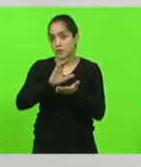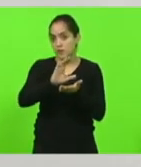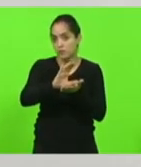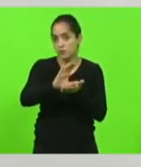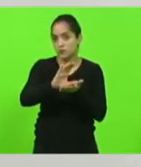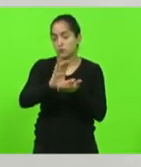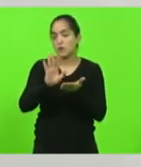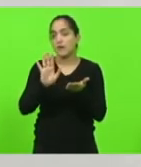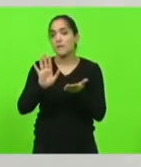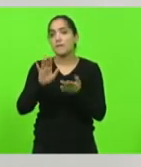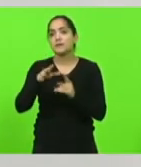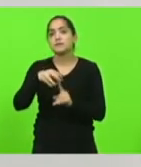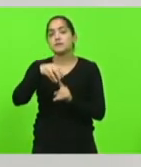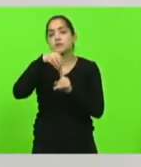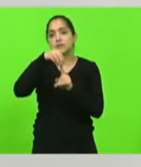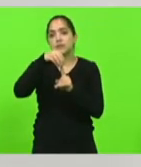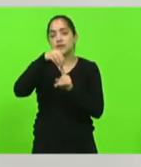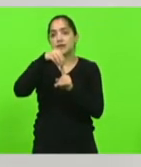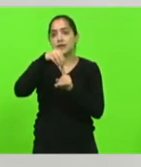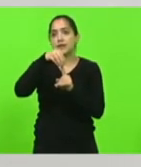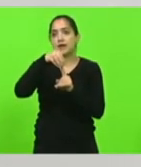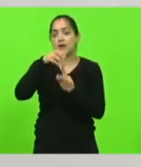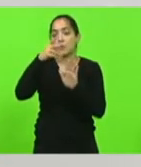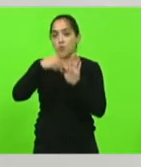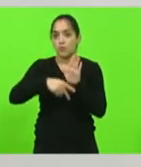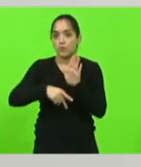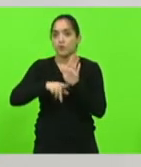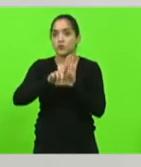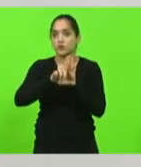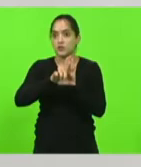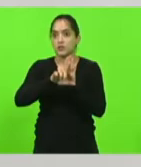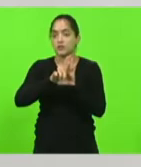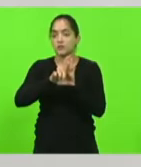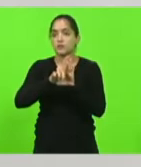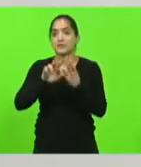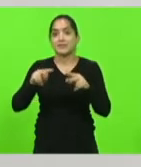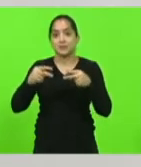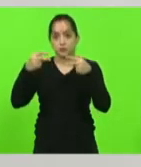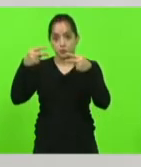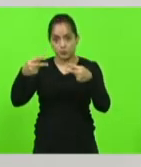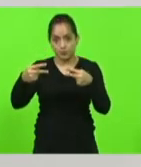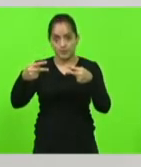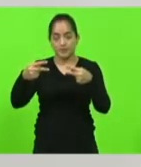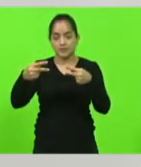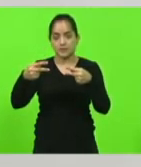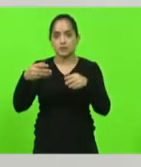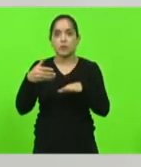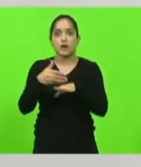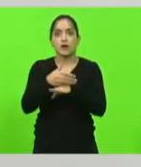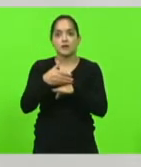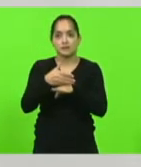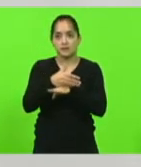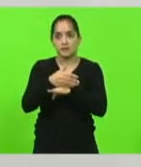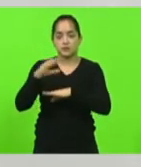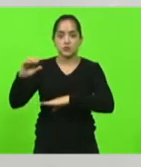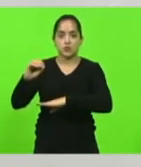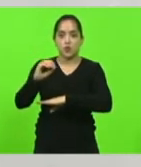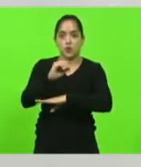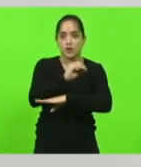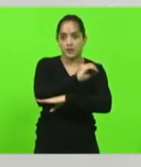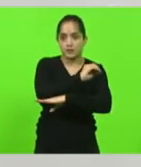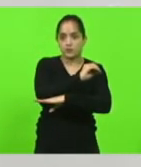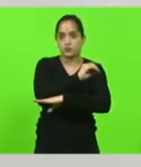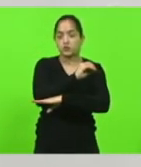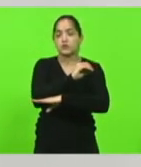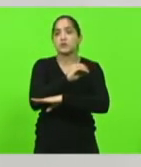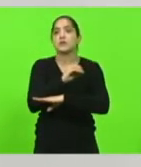destacar aqui o projeto da duplicação do Acesso Oeste da BR